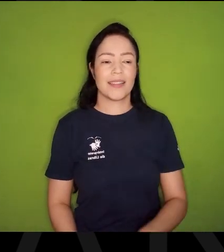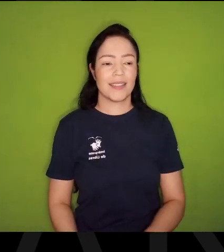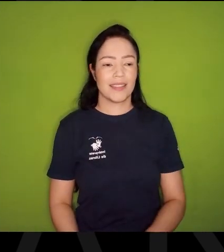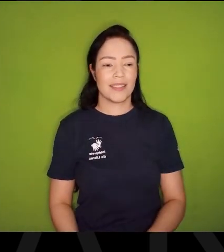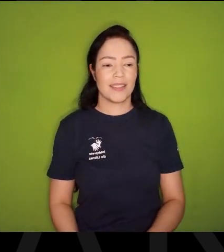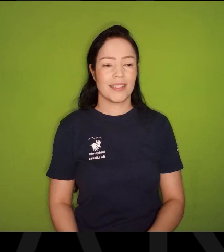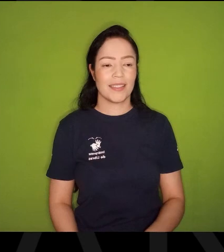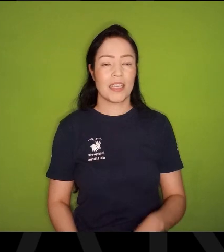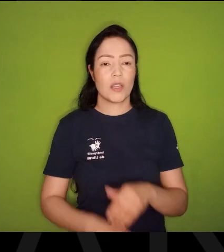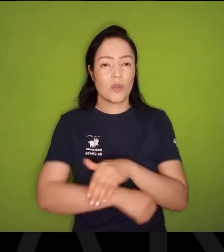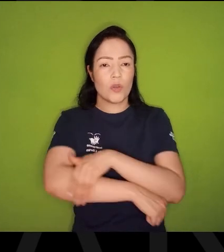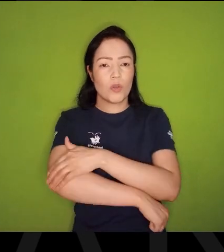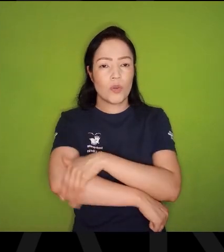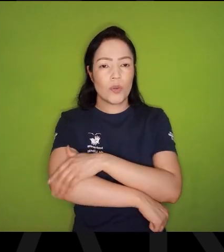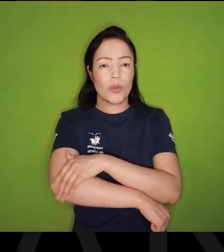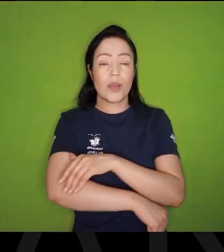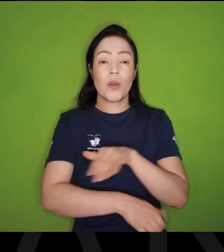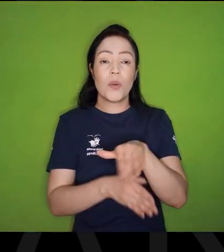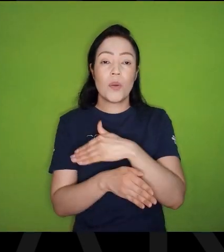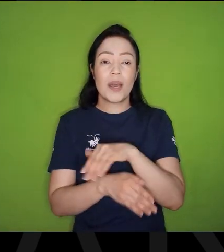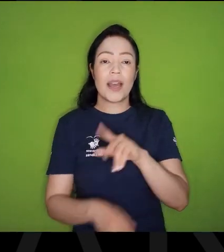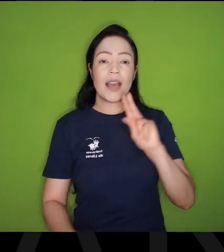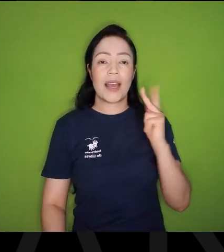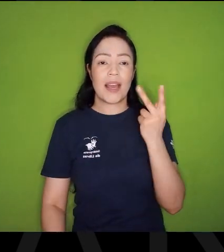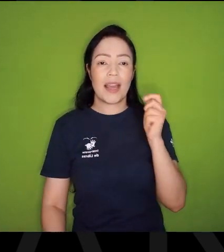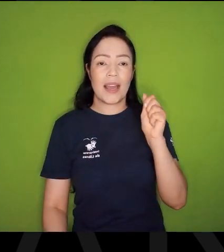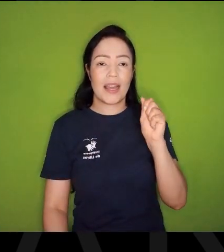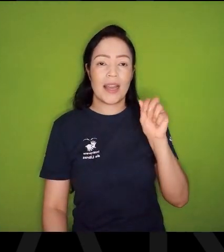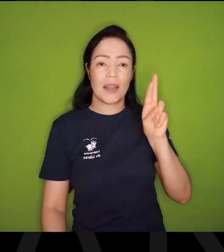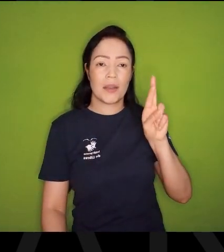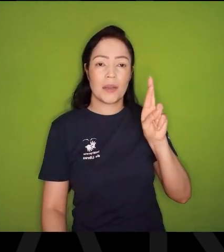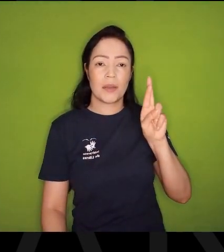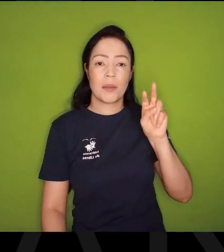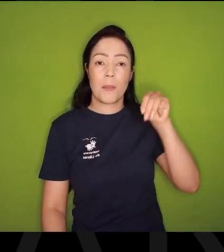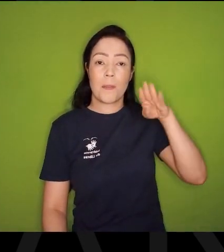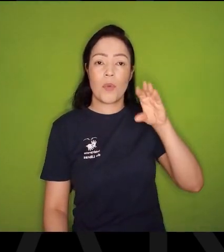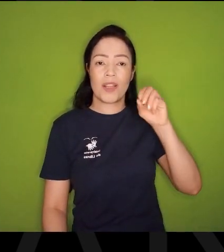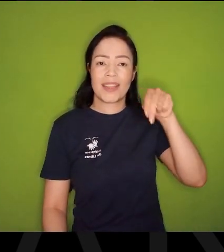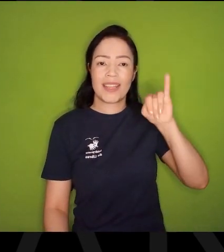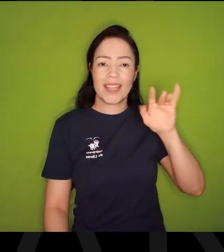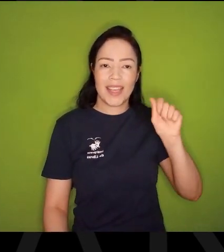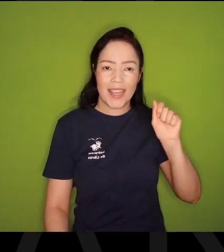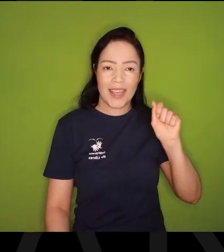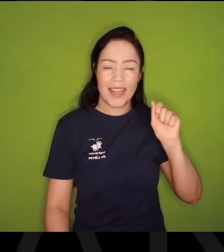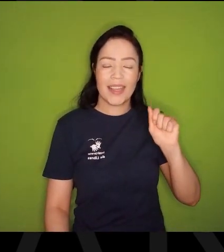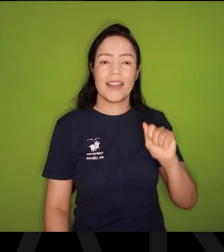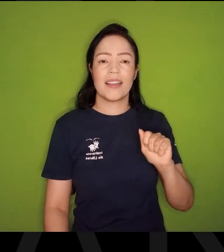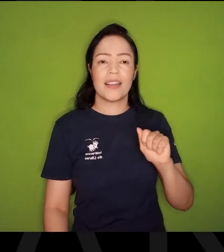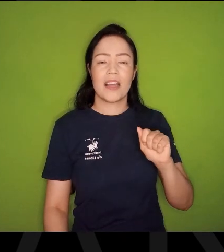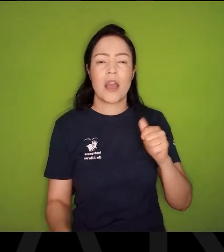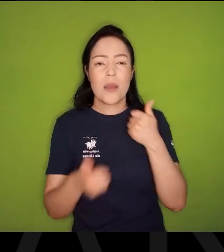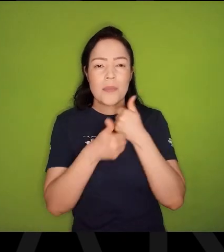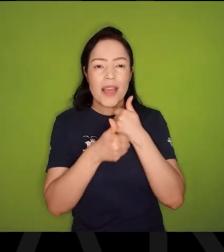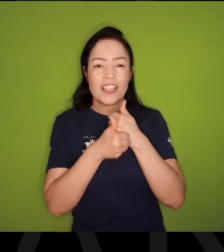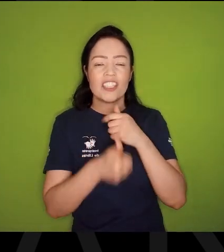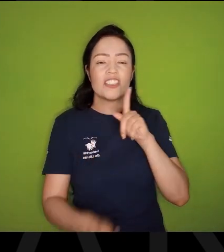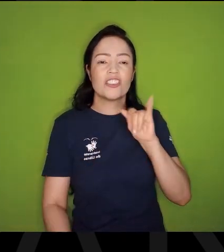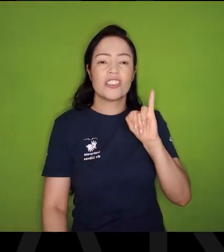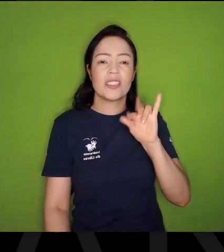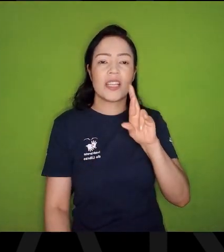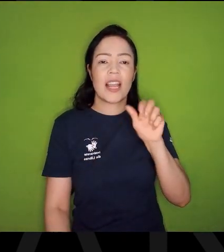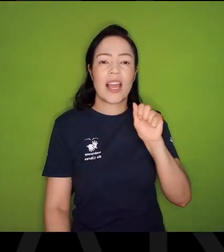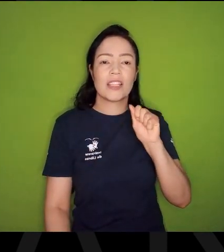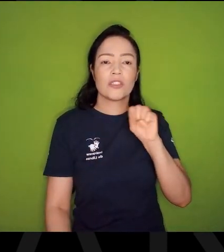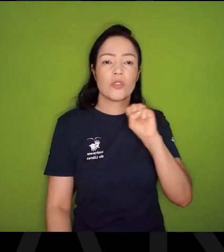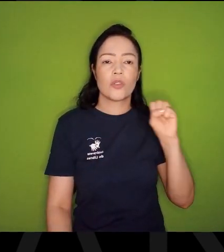Esquina com a rua Harmonia, E a rua Girassol, Você acharia natural, Que a minha rua se chamasse,